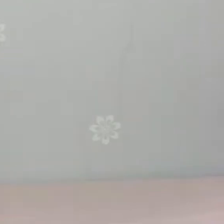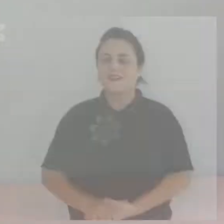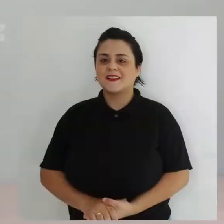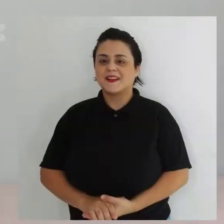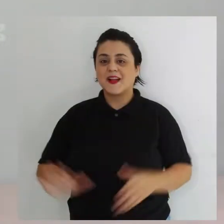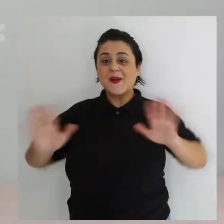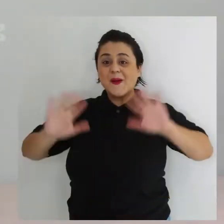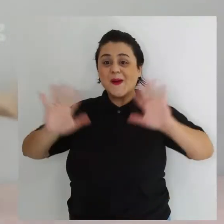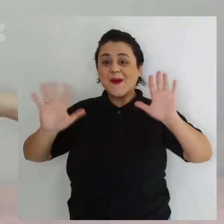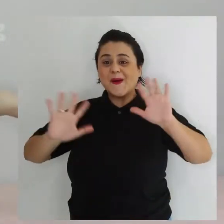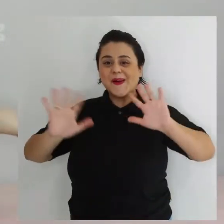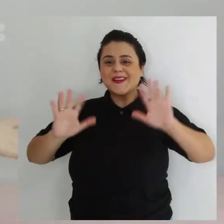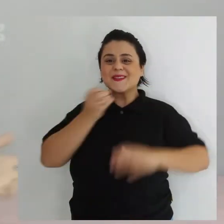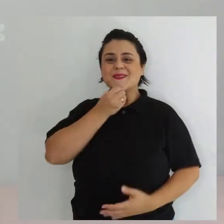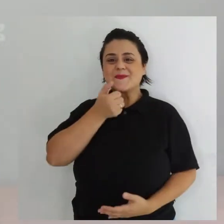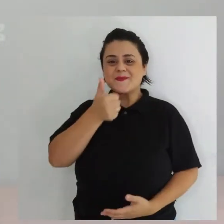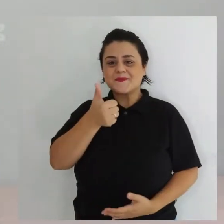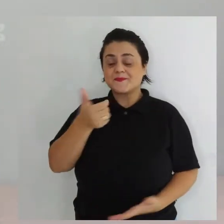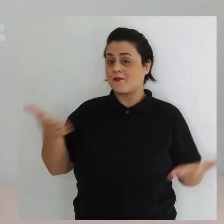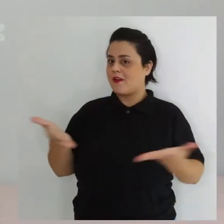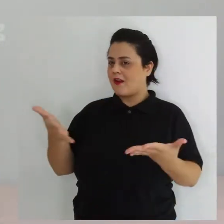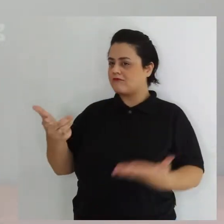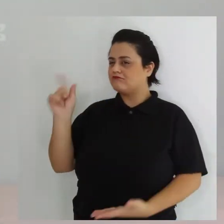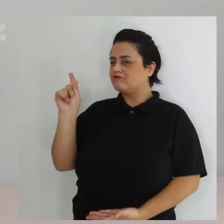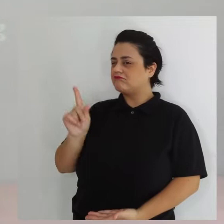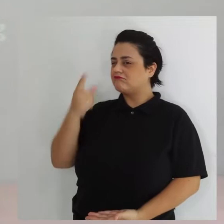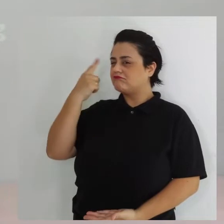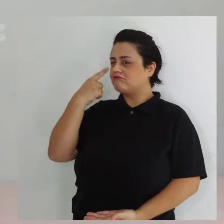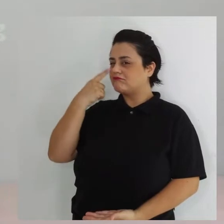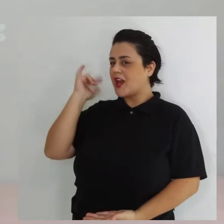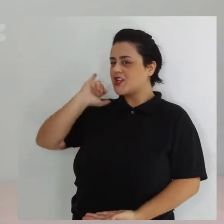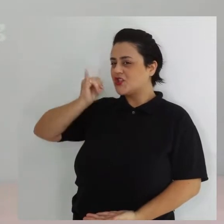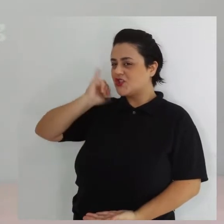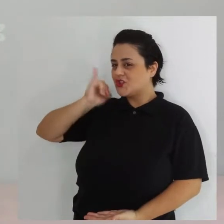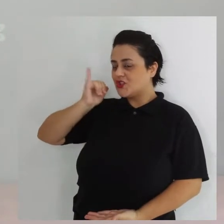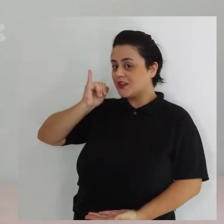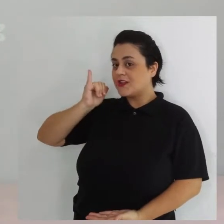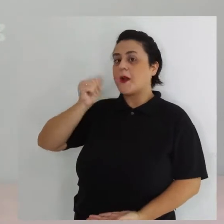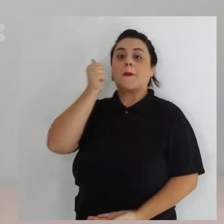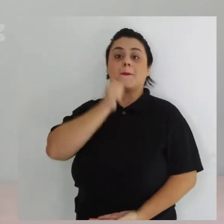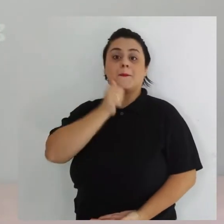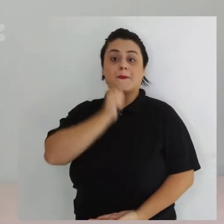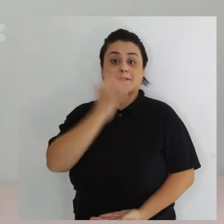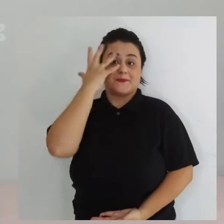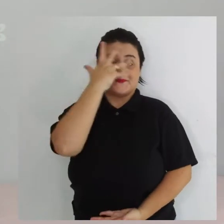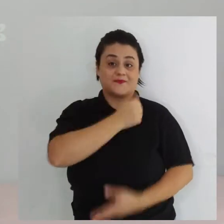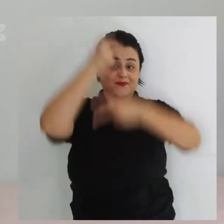E aí pessoal, tudo bem? Hoje eu sou aqui para contar a história para vocês da menina bonita do laço de fita da